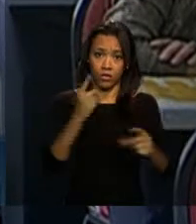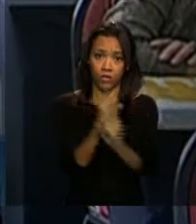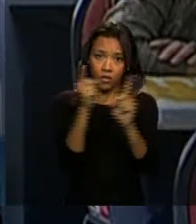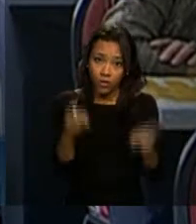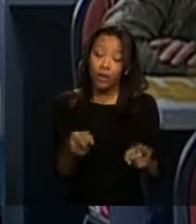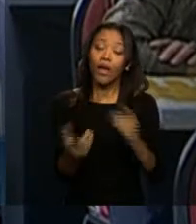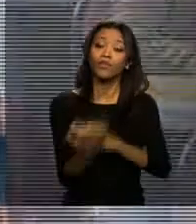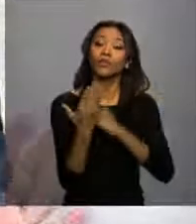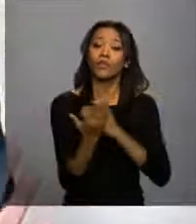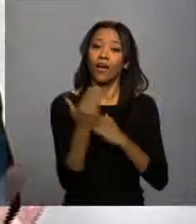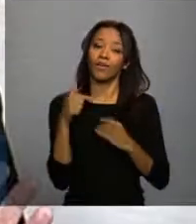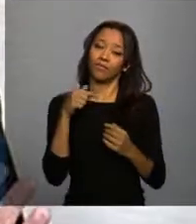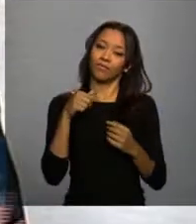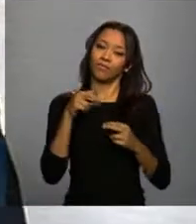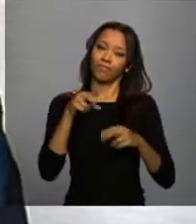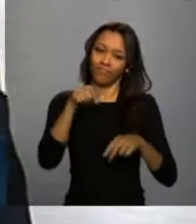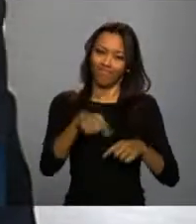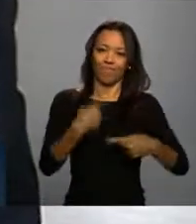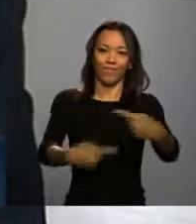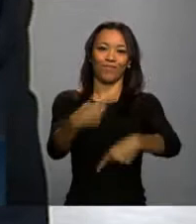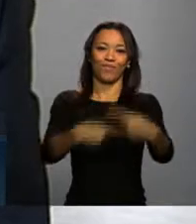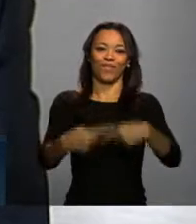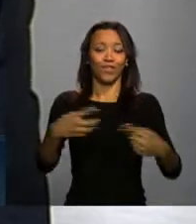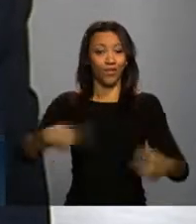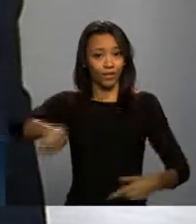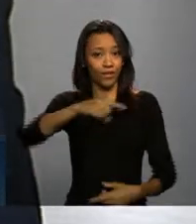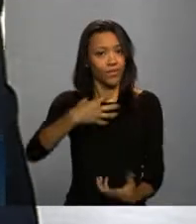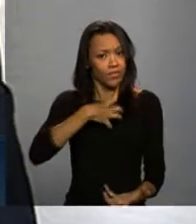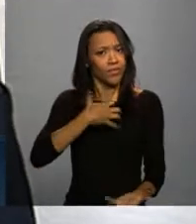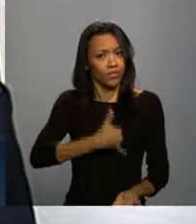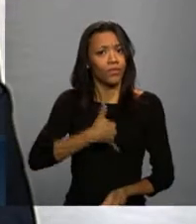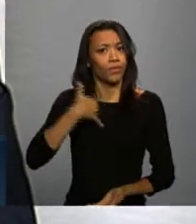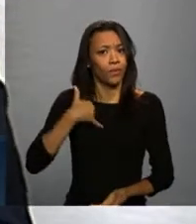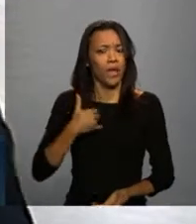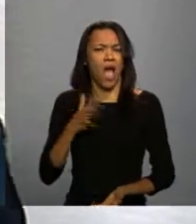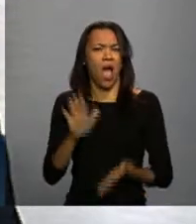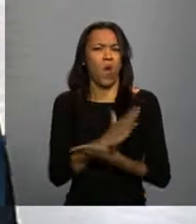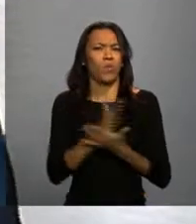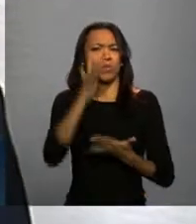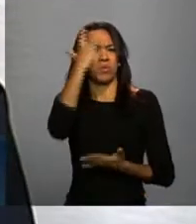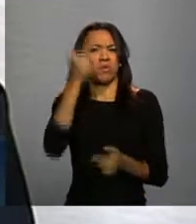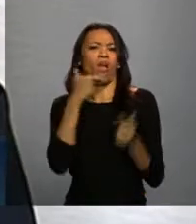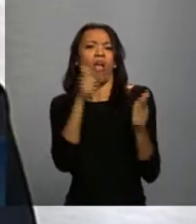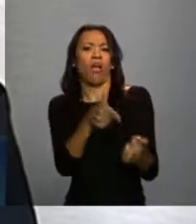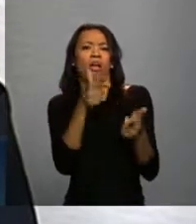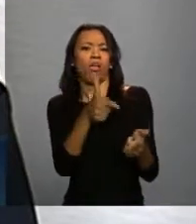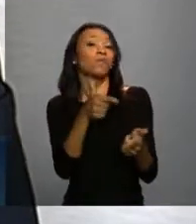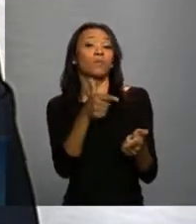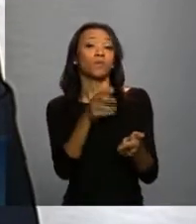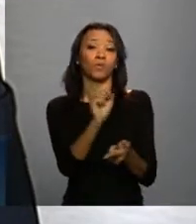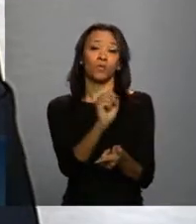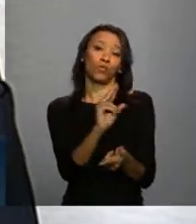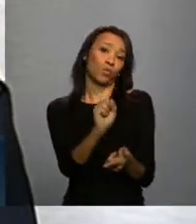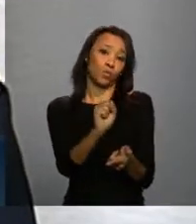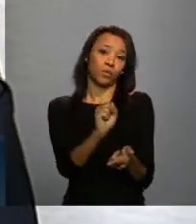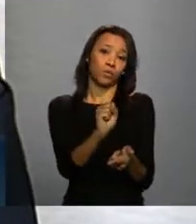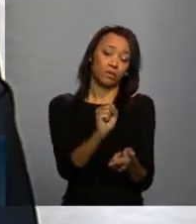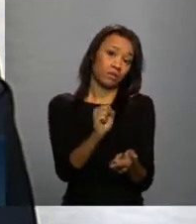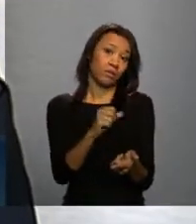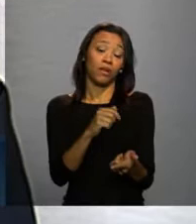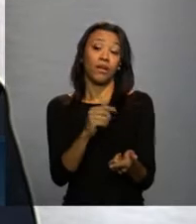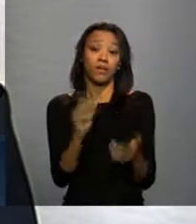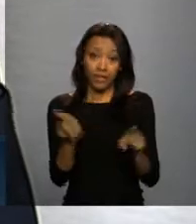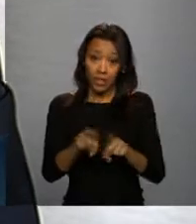e eu acho que a gente tem um motivo para se orgulhar, é muito interessante quando falam mal do SUS, eu aproveito aqui que muitos telespectadores da